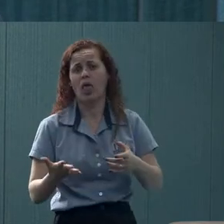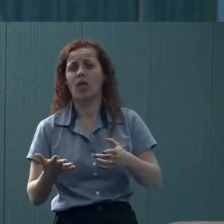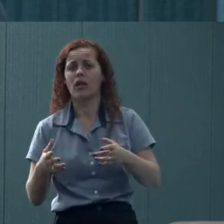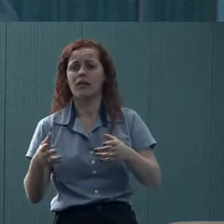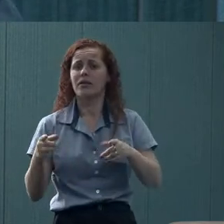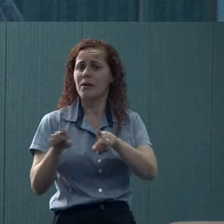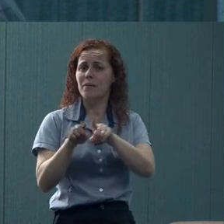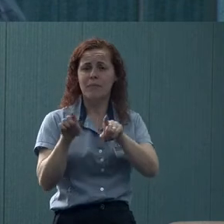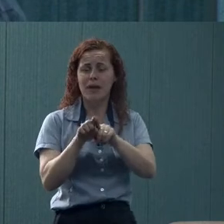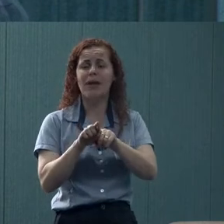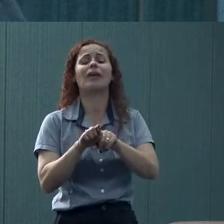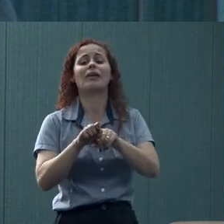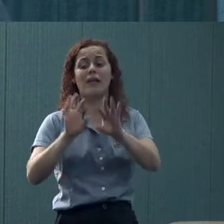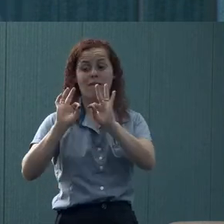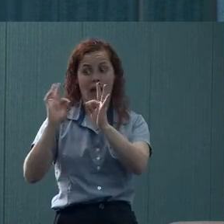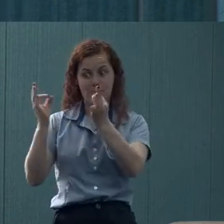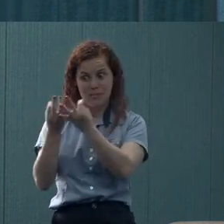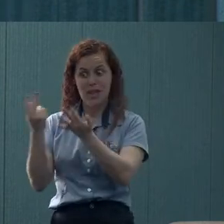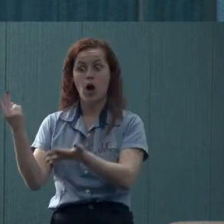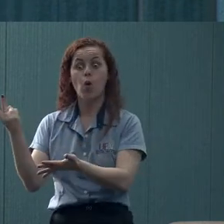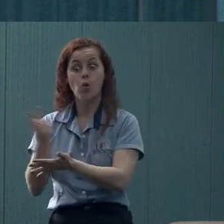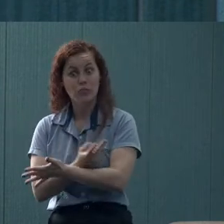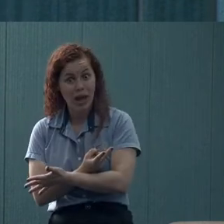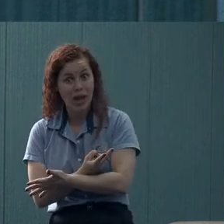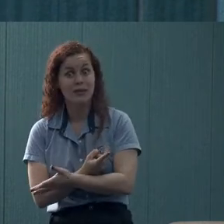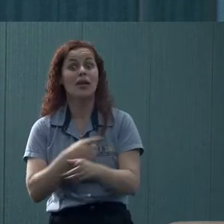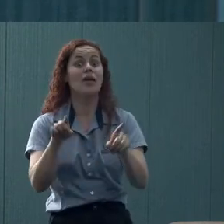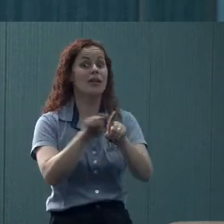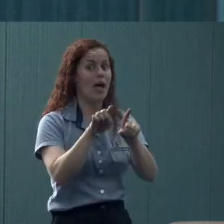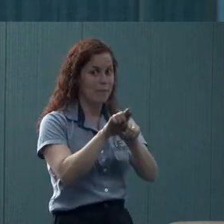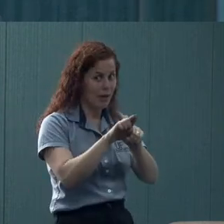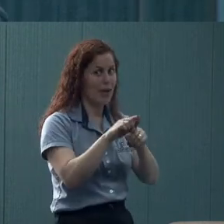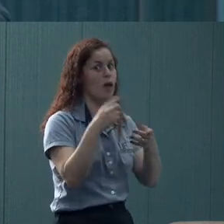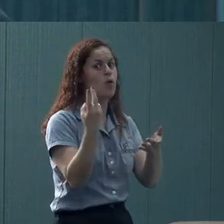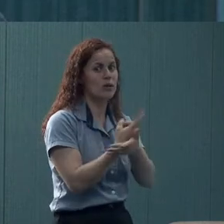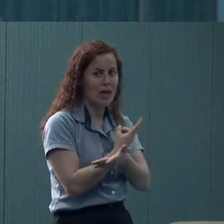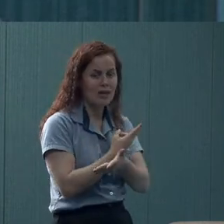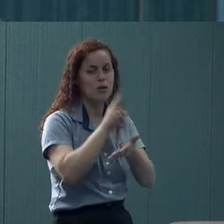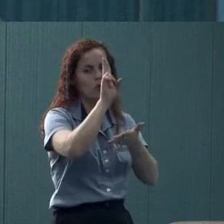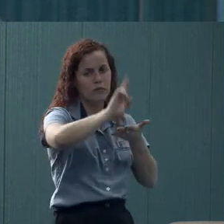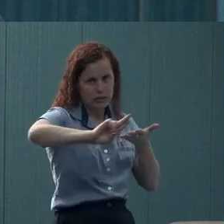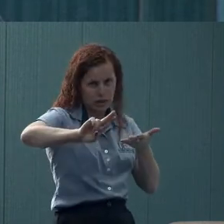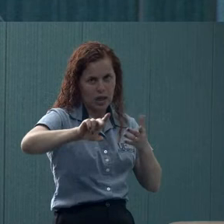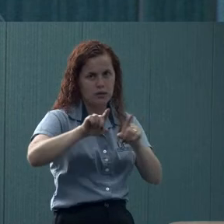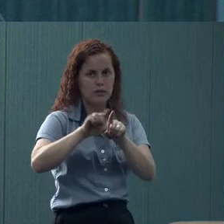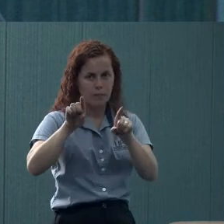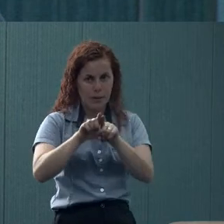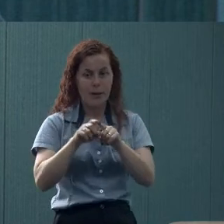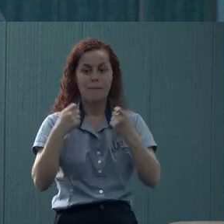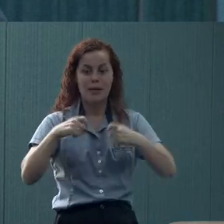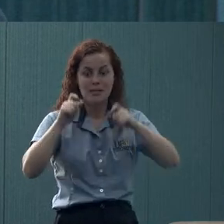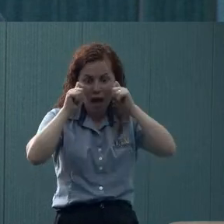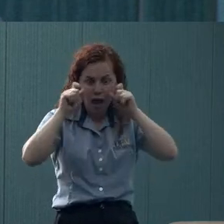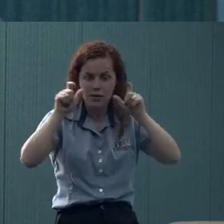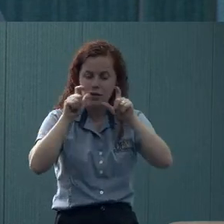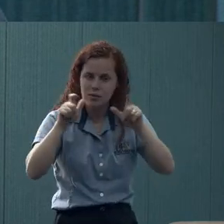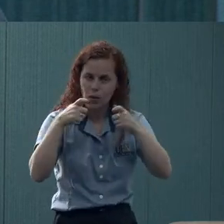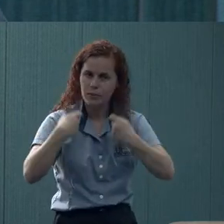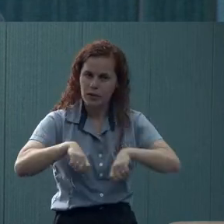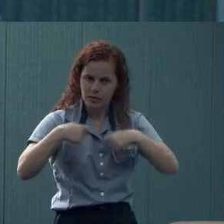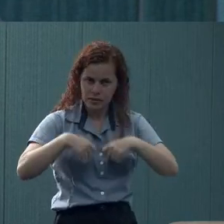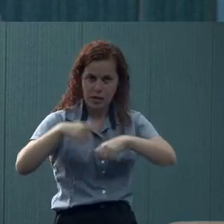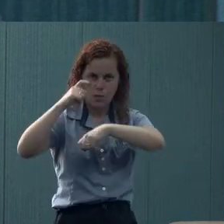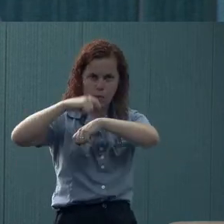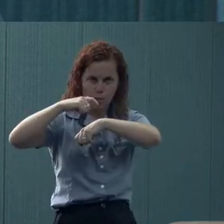como acontece na família e como acontece na universidade. Então a gente precisa dar atenção a isso. Naquele